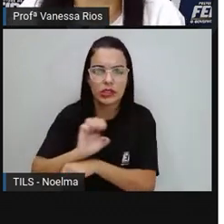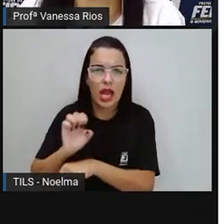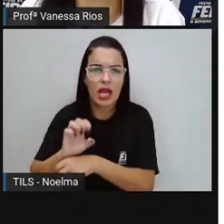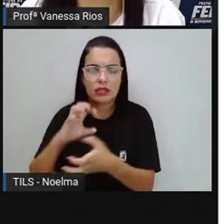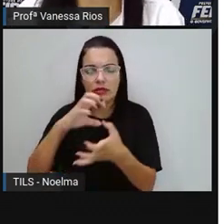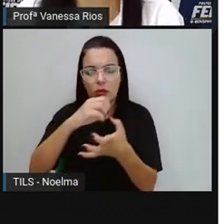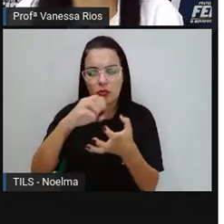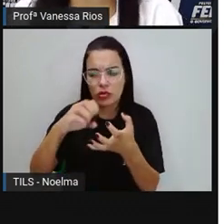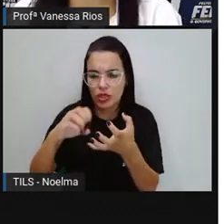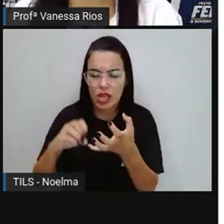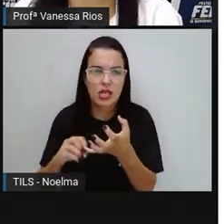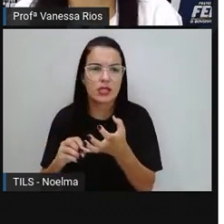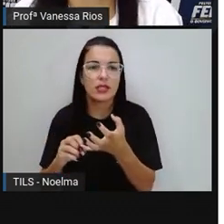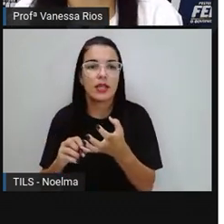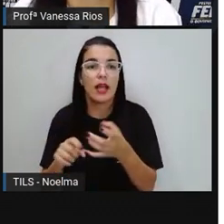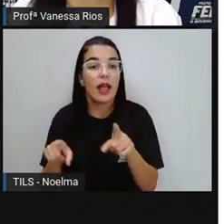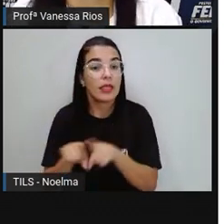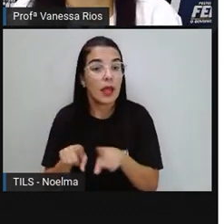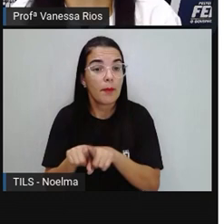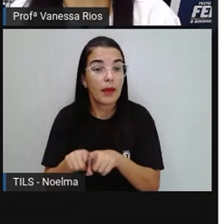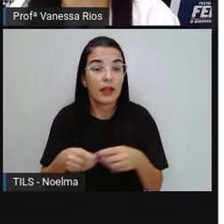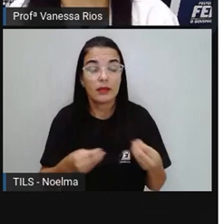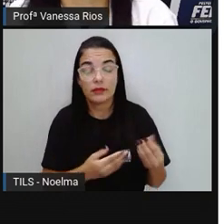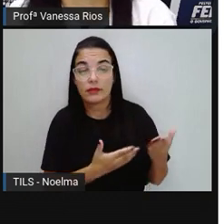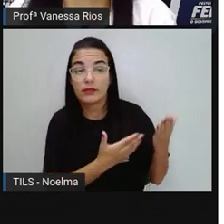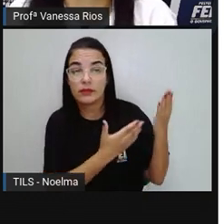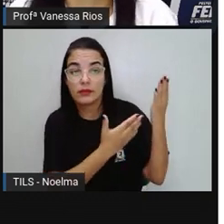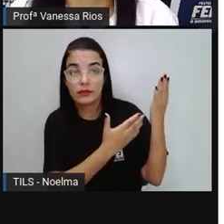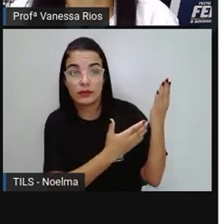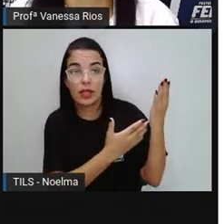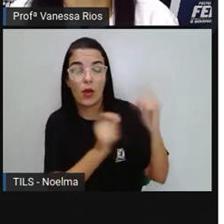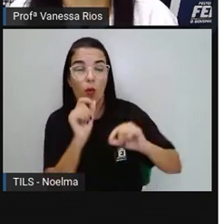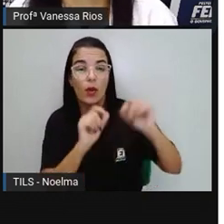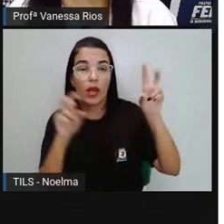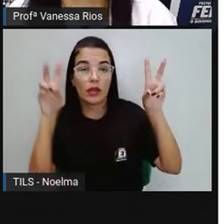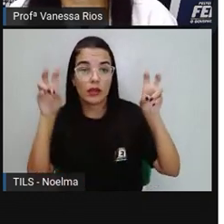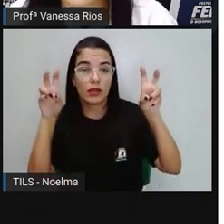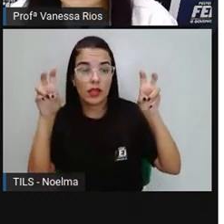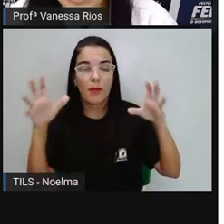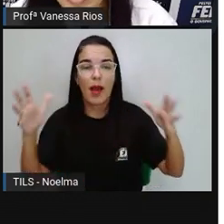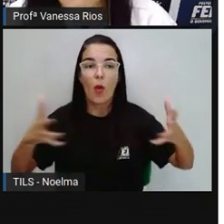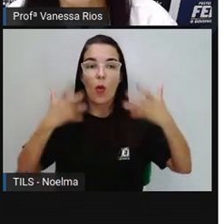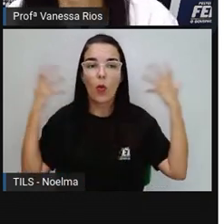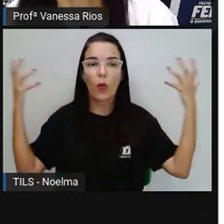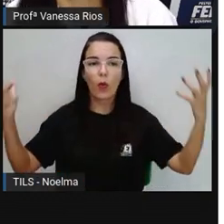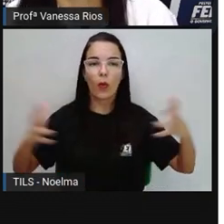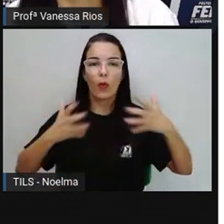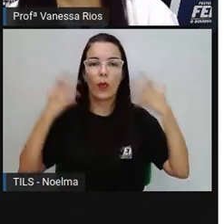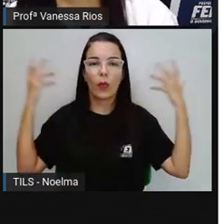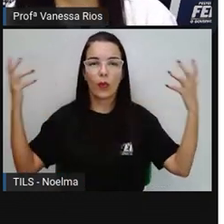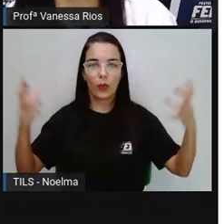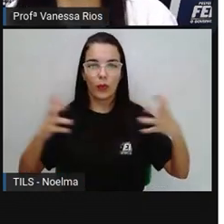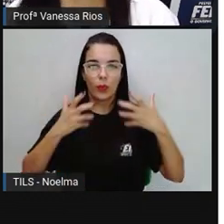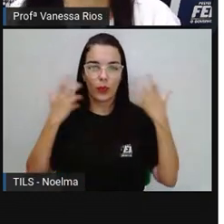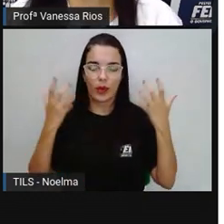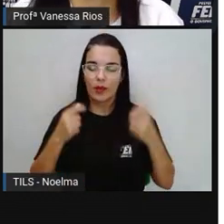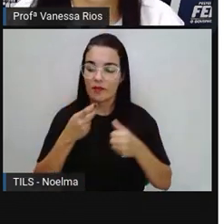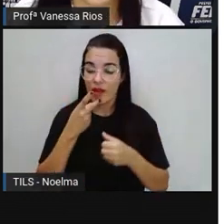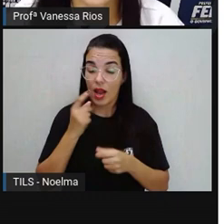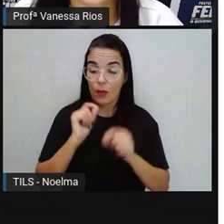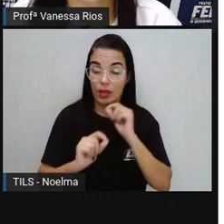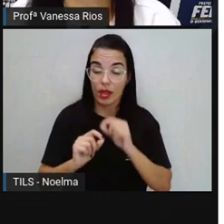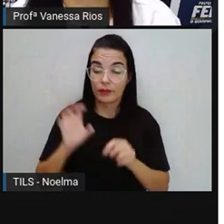continentes. A Pró trouxe aqui um mapa que tem como tema o clima, para falar da região